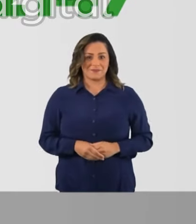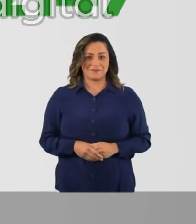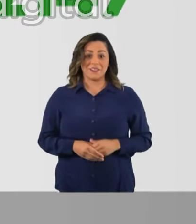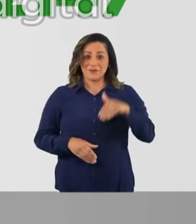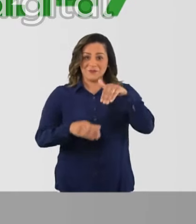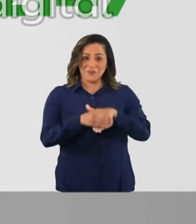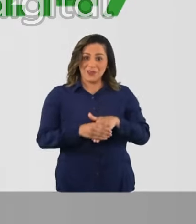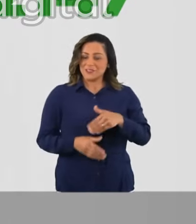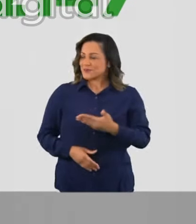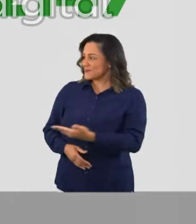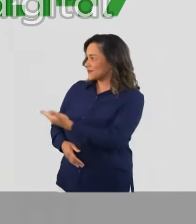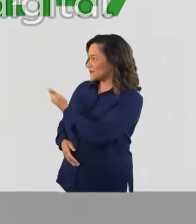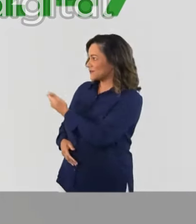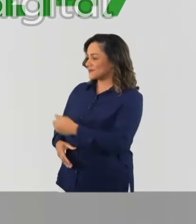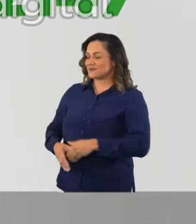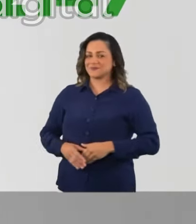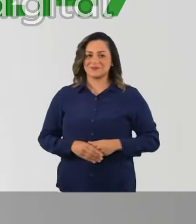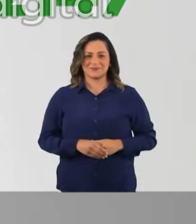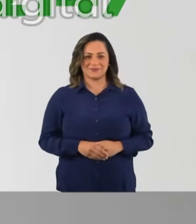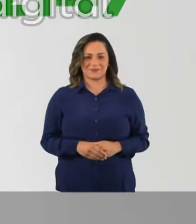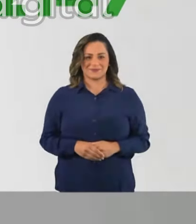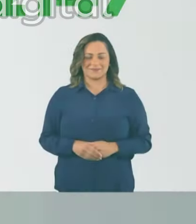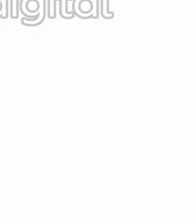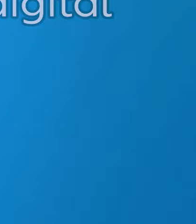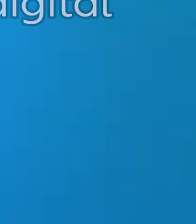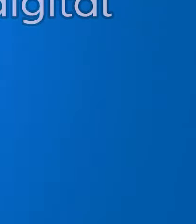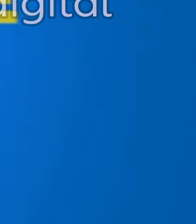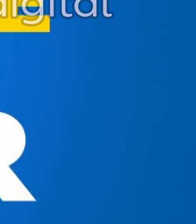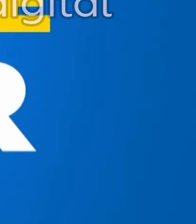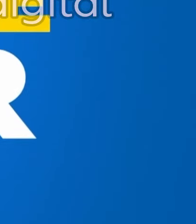Fátima Alves, 22-147.